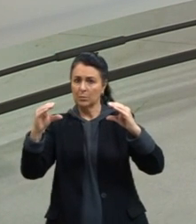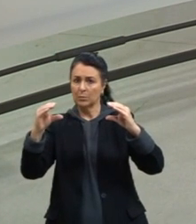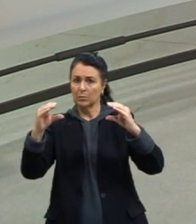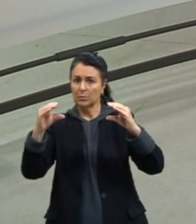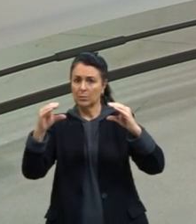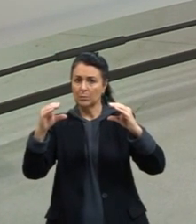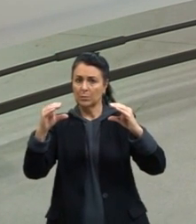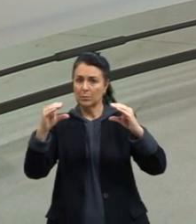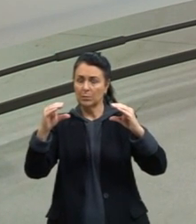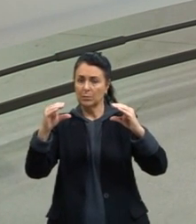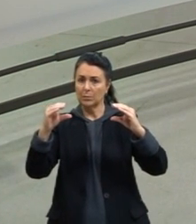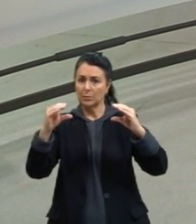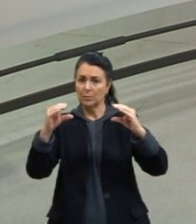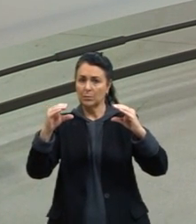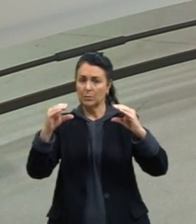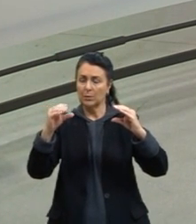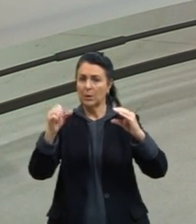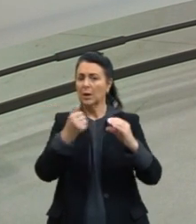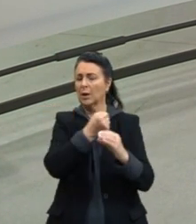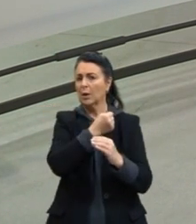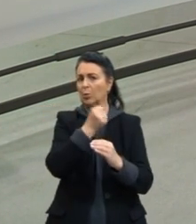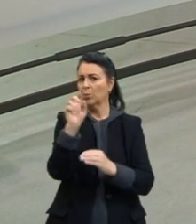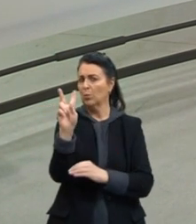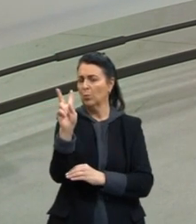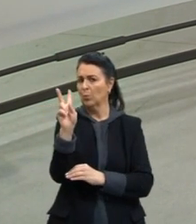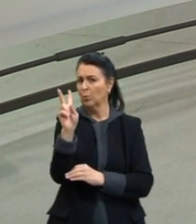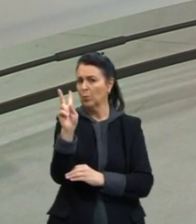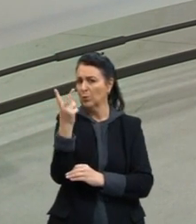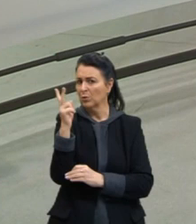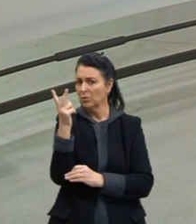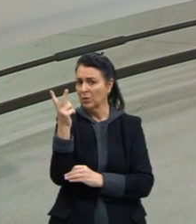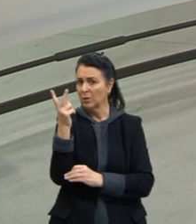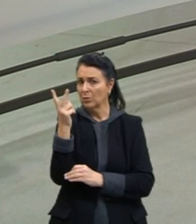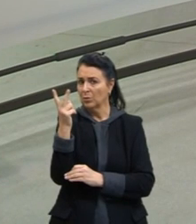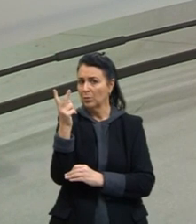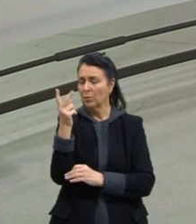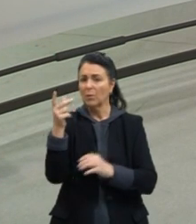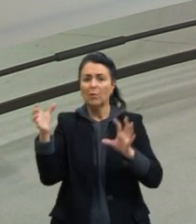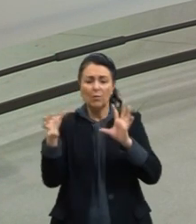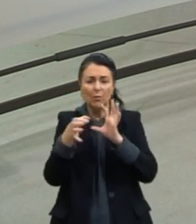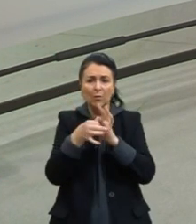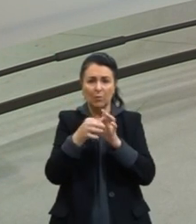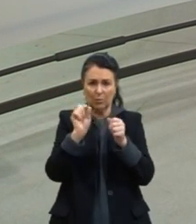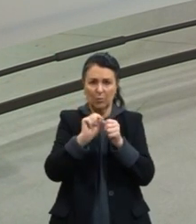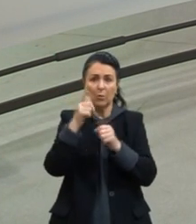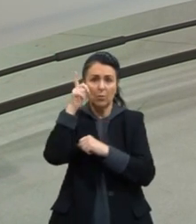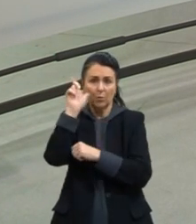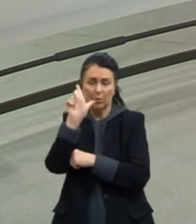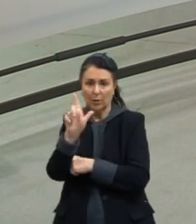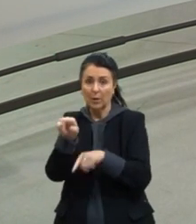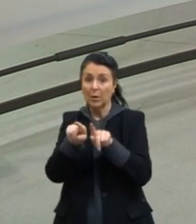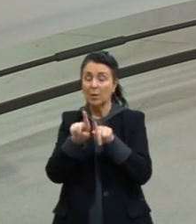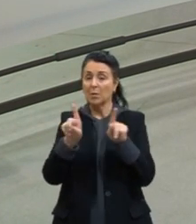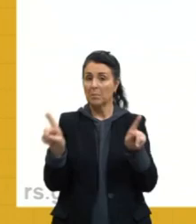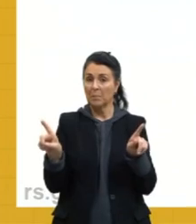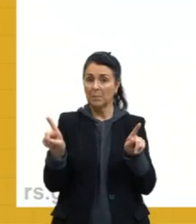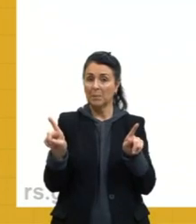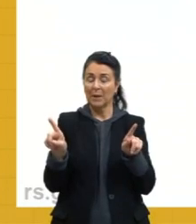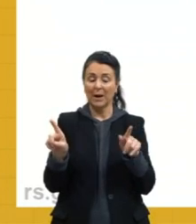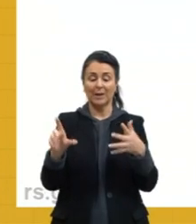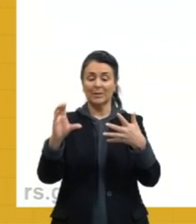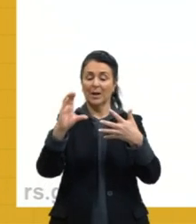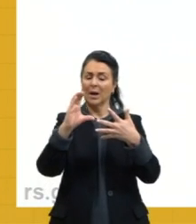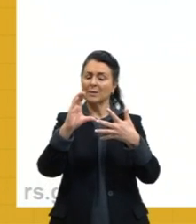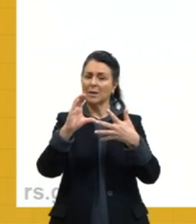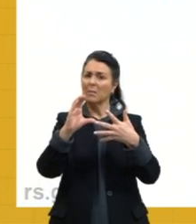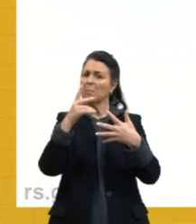Não é mesmo? Que aqui seria um hidrogênio? Então, sim, conseguiria fazer ligação com este aqui. Mas, a alternativa C por enquanto é